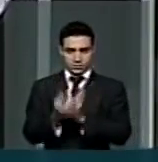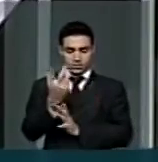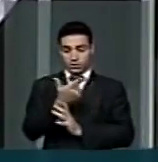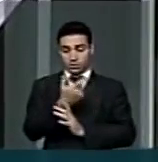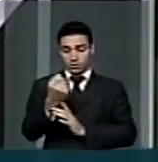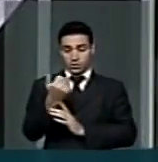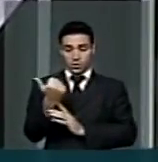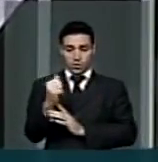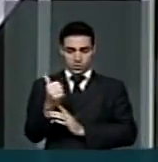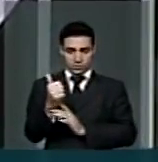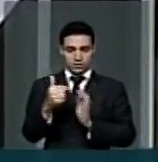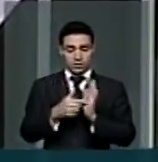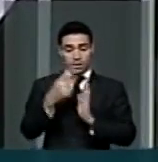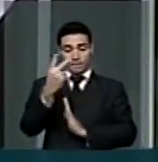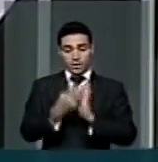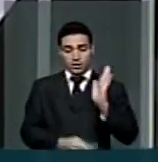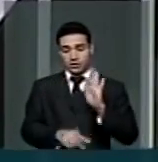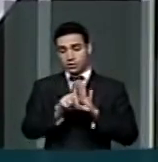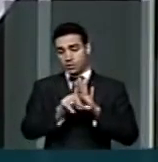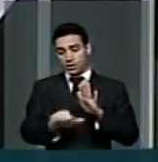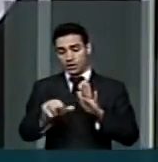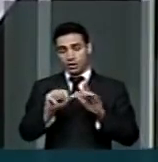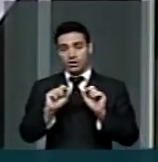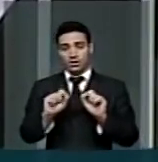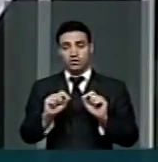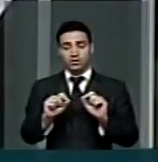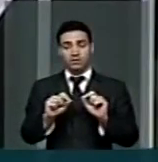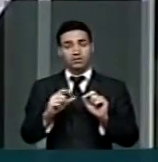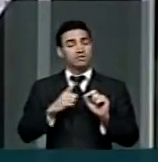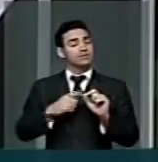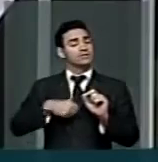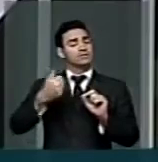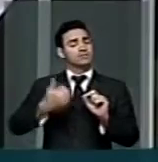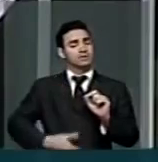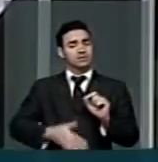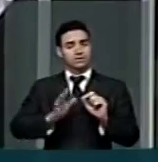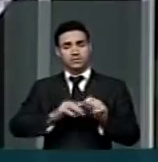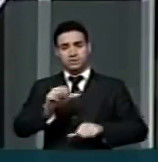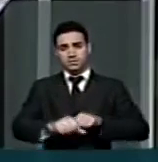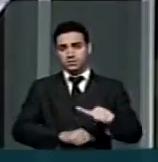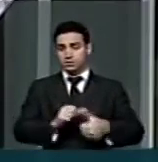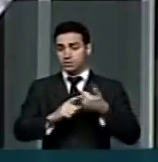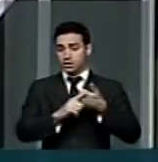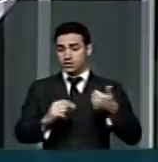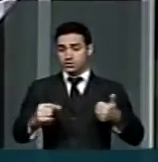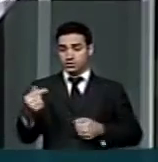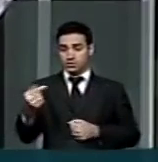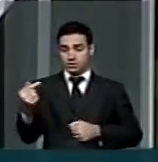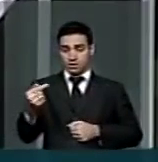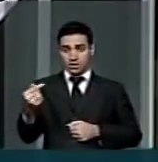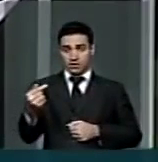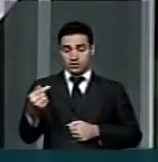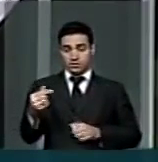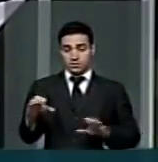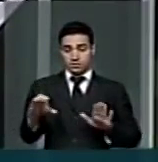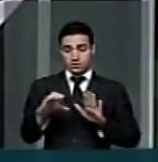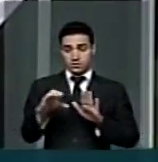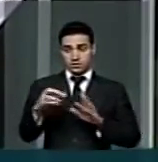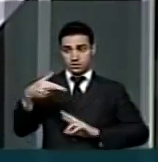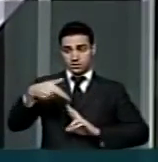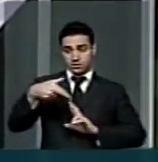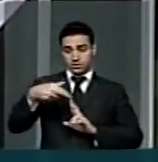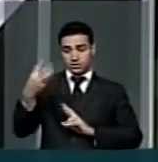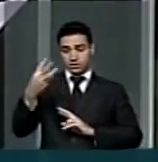2011, a matéria legislativa, mencionada a alterar o artigo 7º, inciso 33